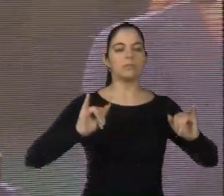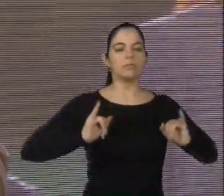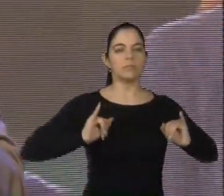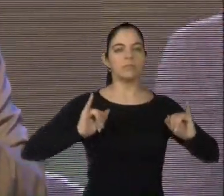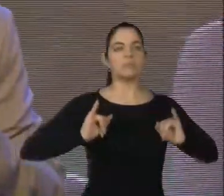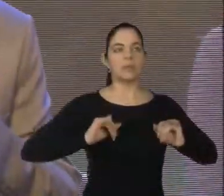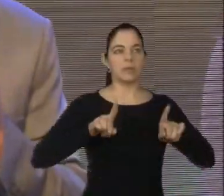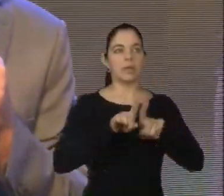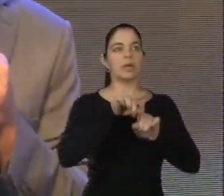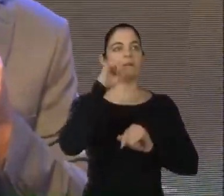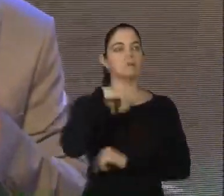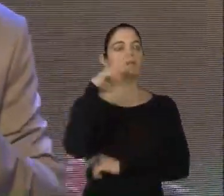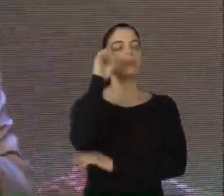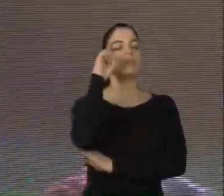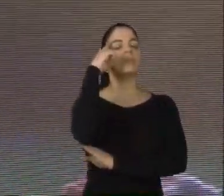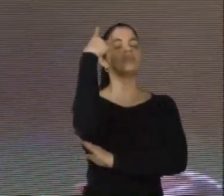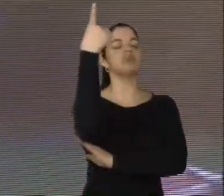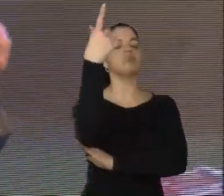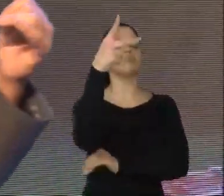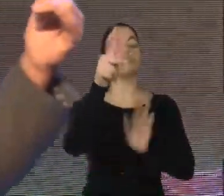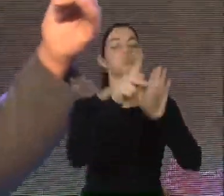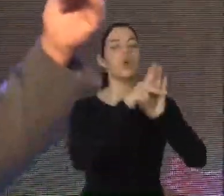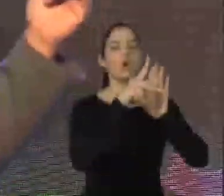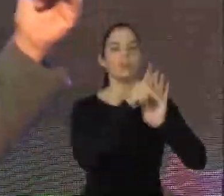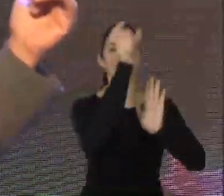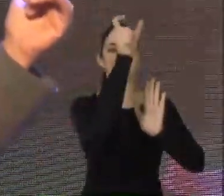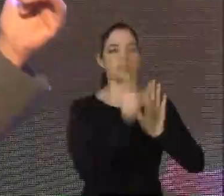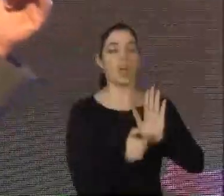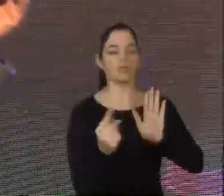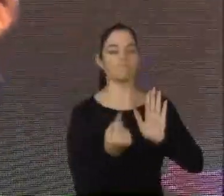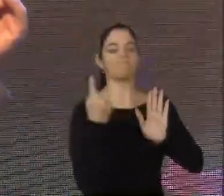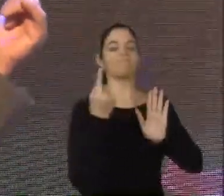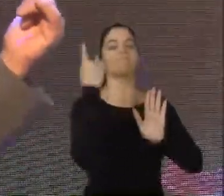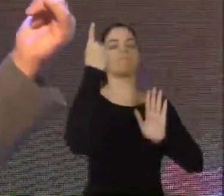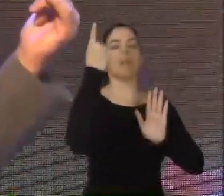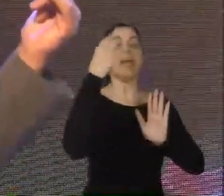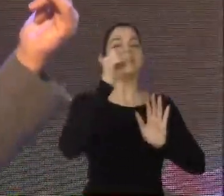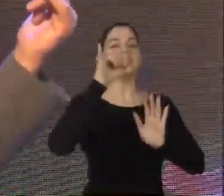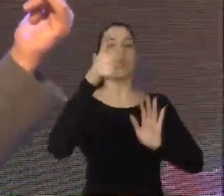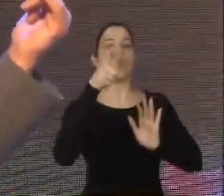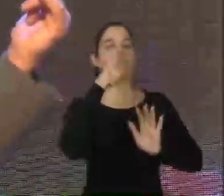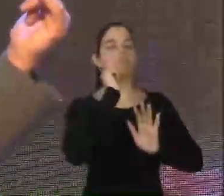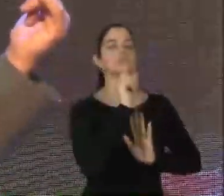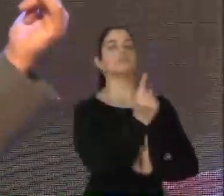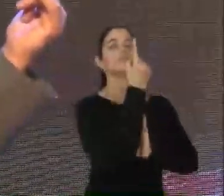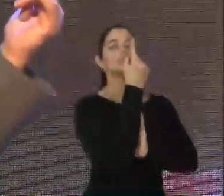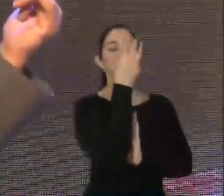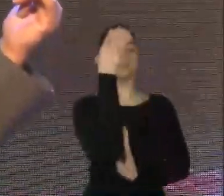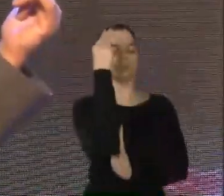fundo os pensamentos do cotidiano. Se eu consigo, através de uma atividade totalmente mental,